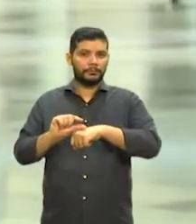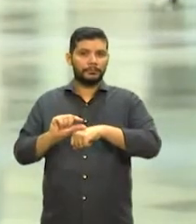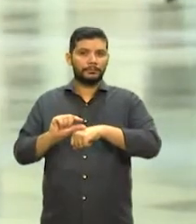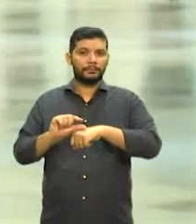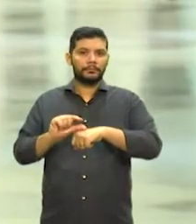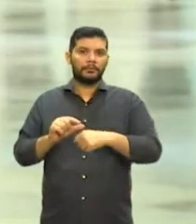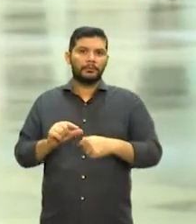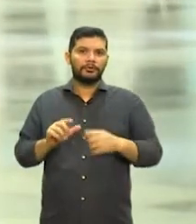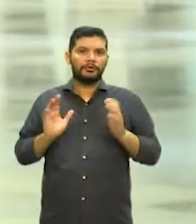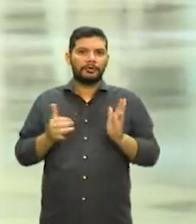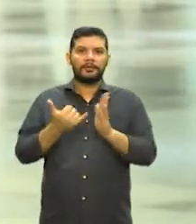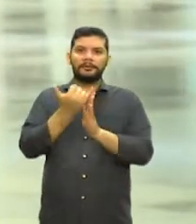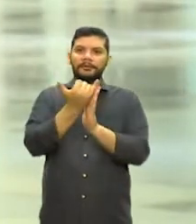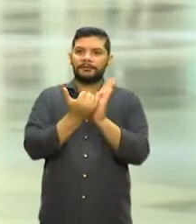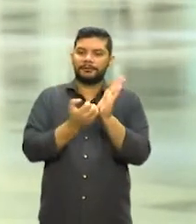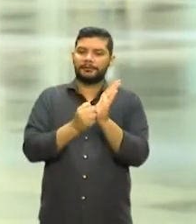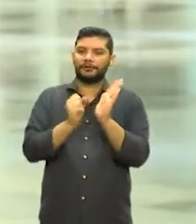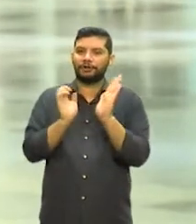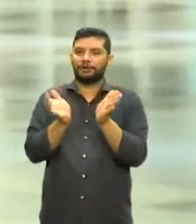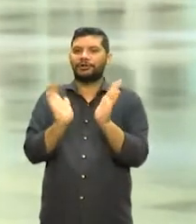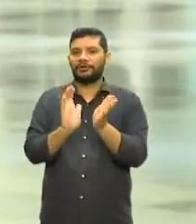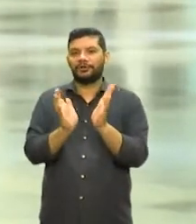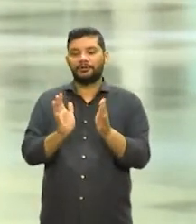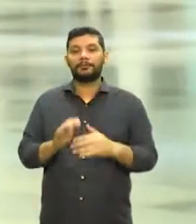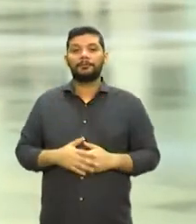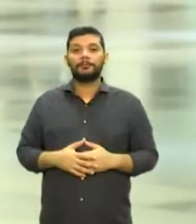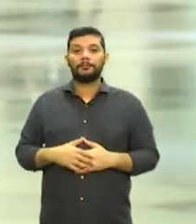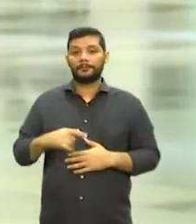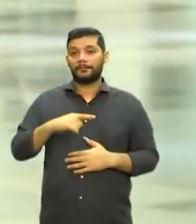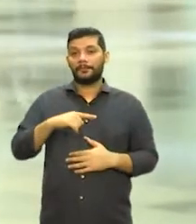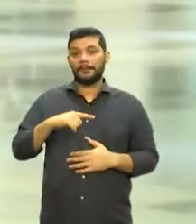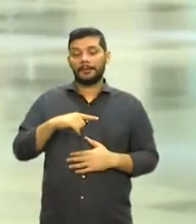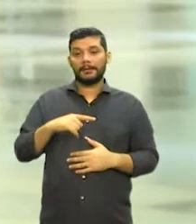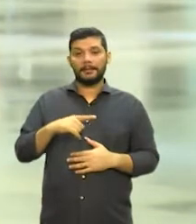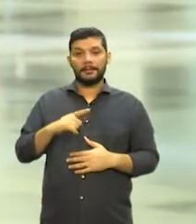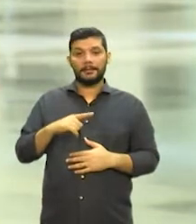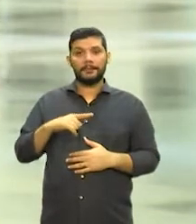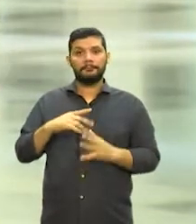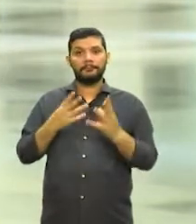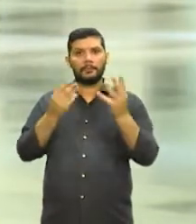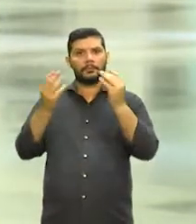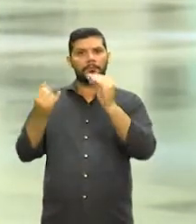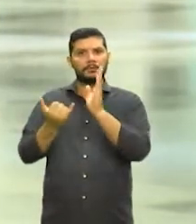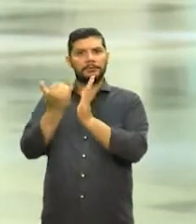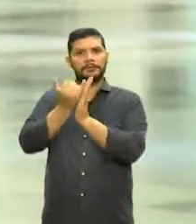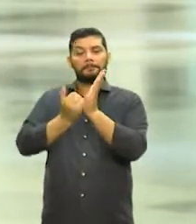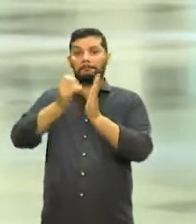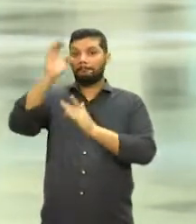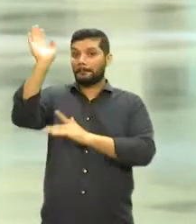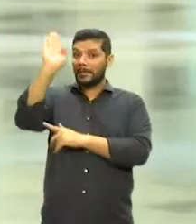houve as inscrições. Tivemos muitos inscritos do Brasil inteiro,